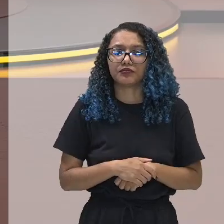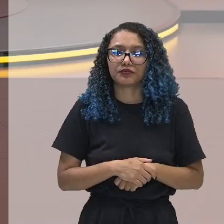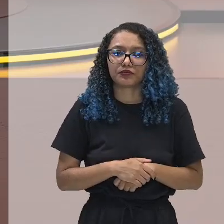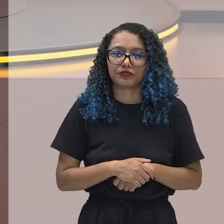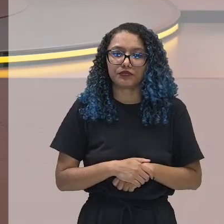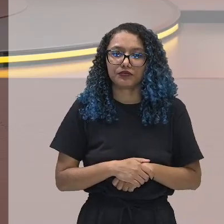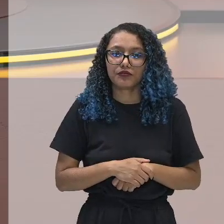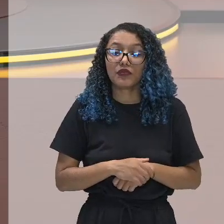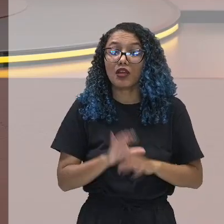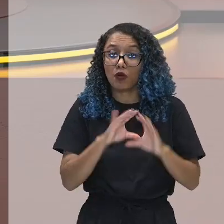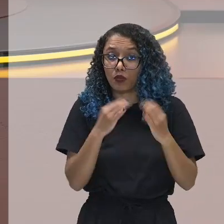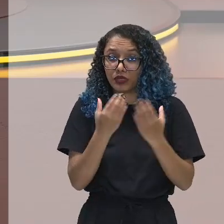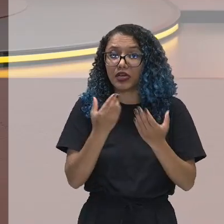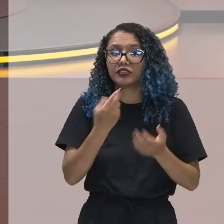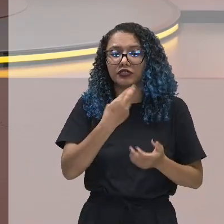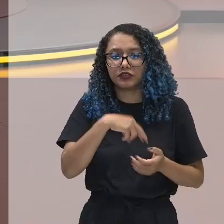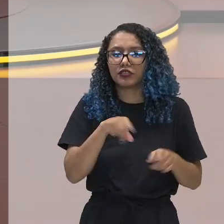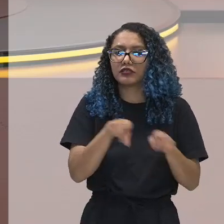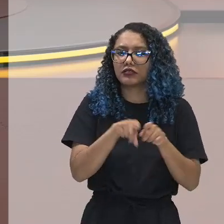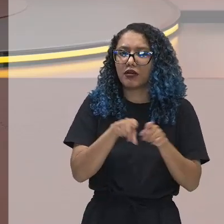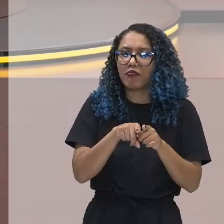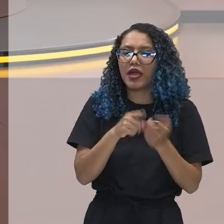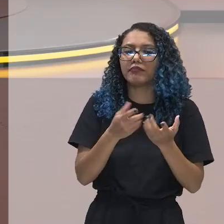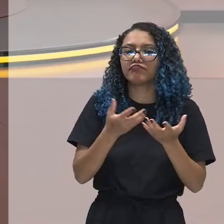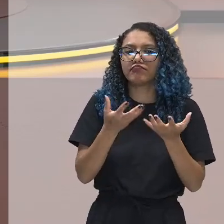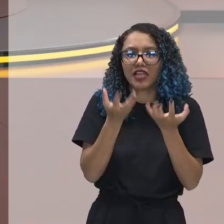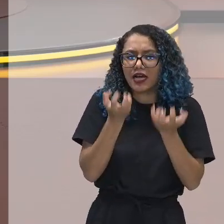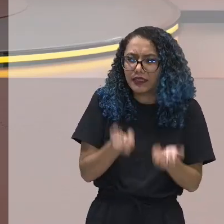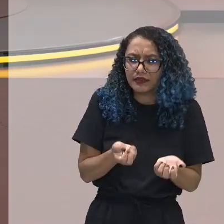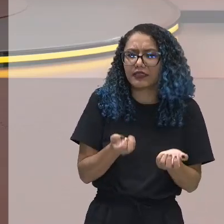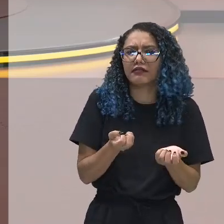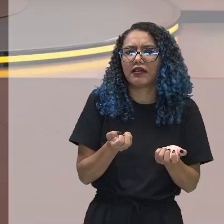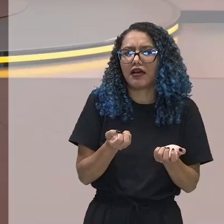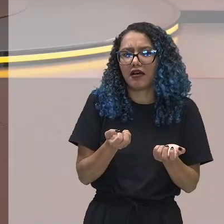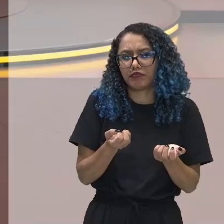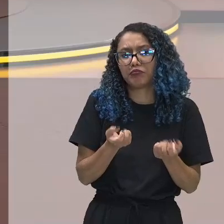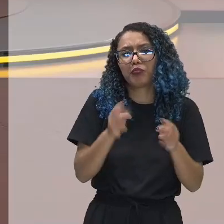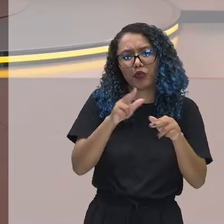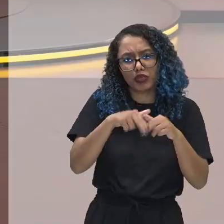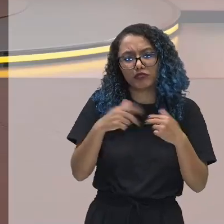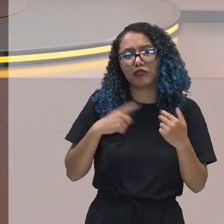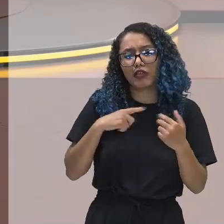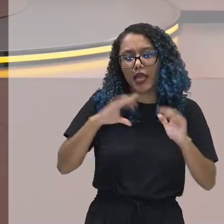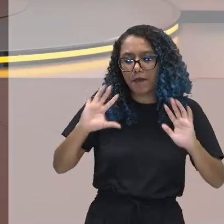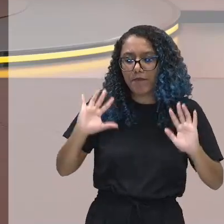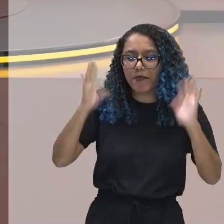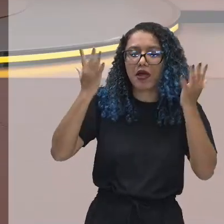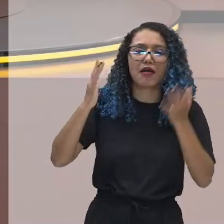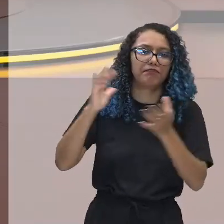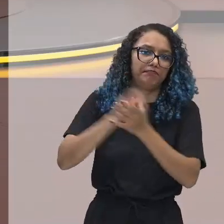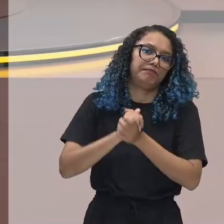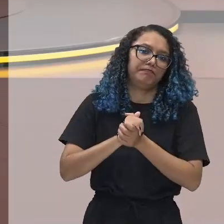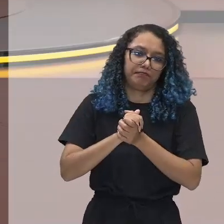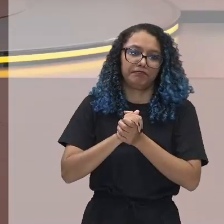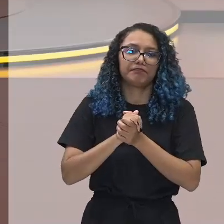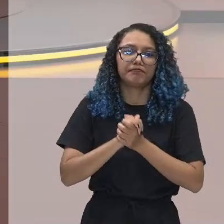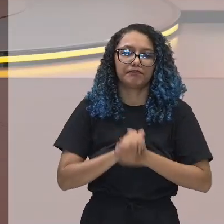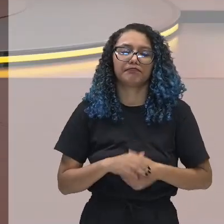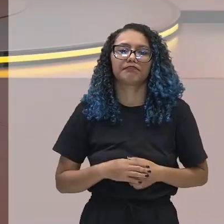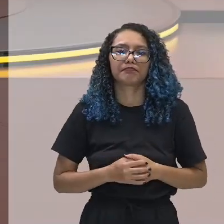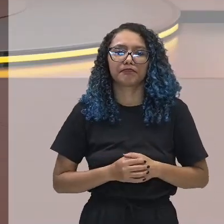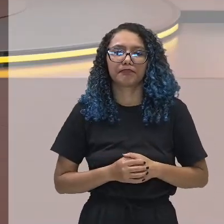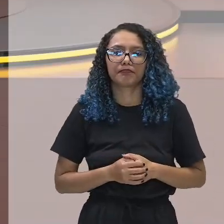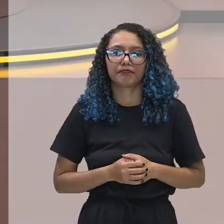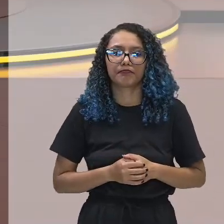consentimento da sua comunidade religiosa. Então, você vai fazer o casamento, certo? Então,